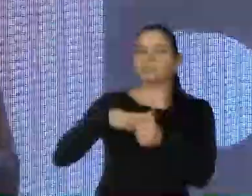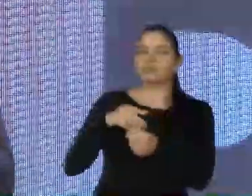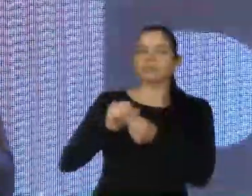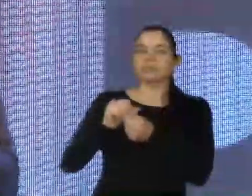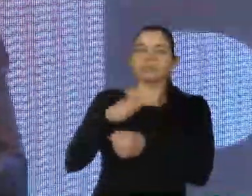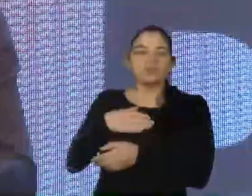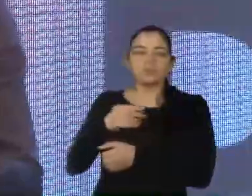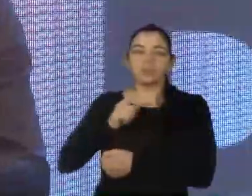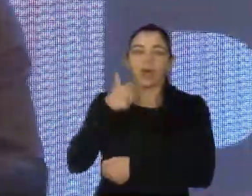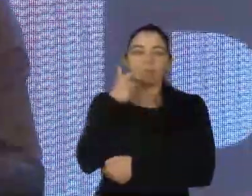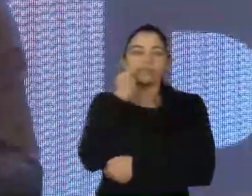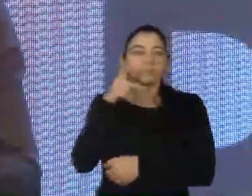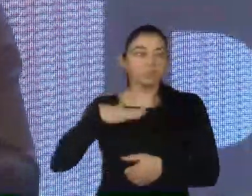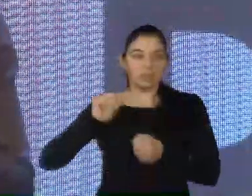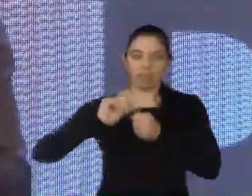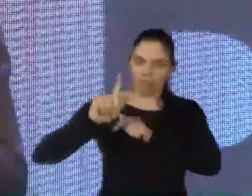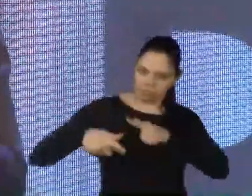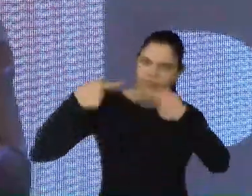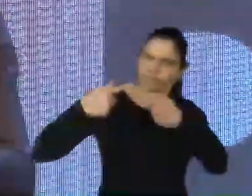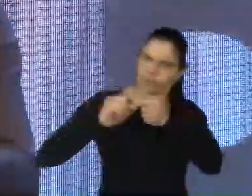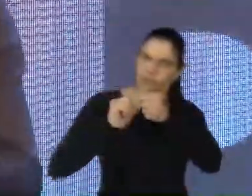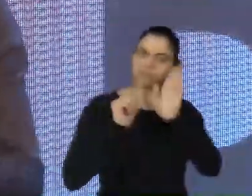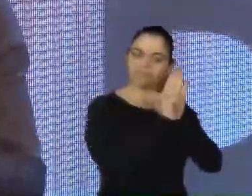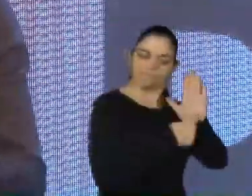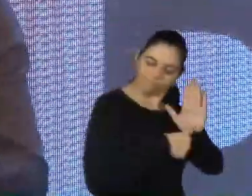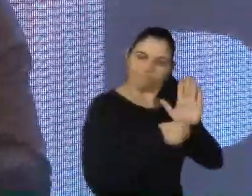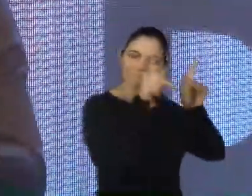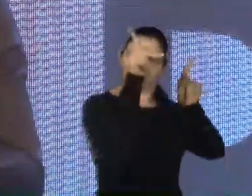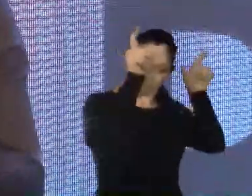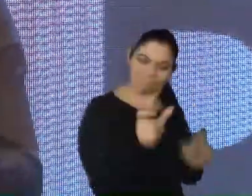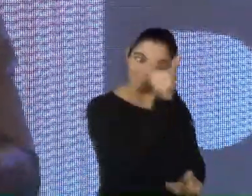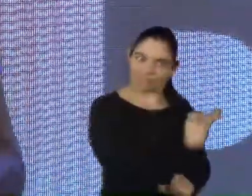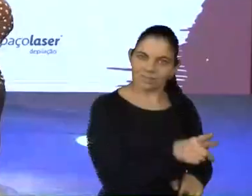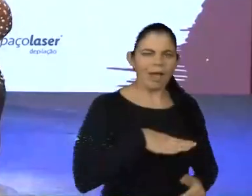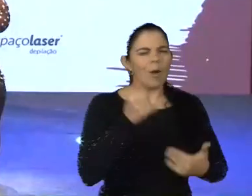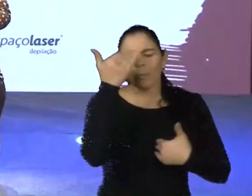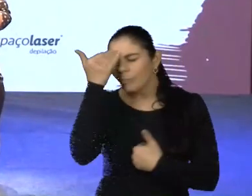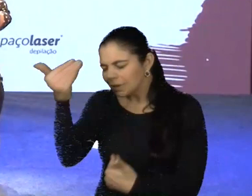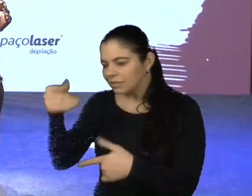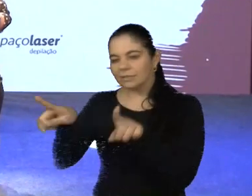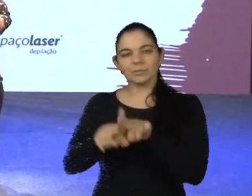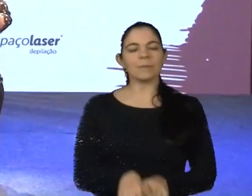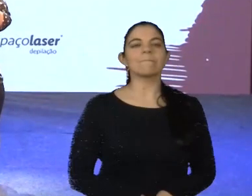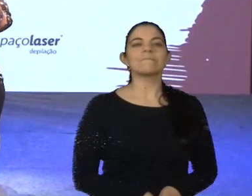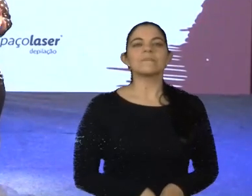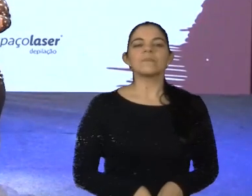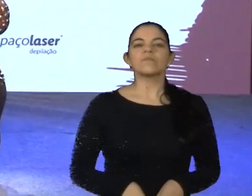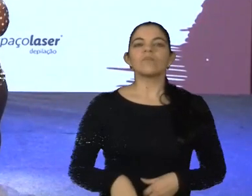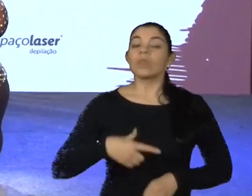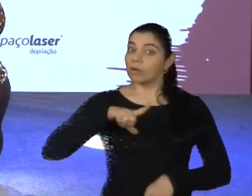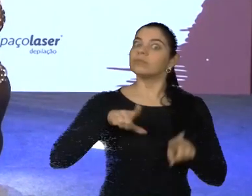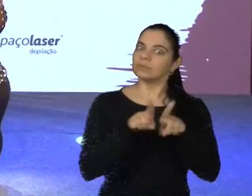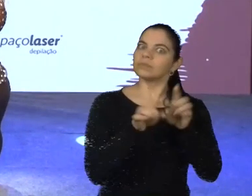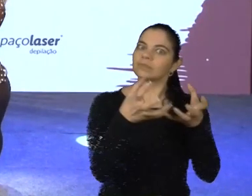de autodefensoria das pessoas com síndrome de Dow. Muito obrigado, gratidão. Queremos também agradecer